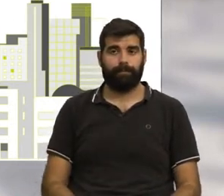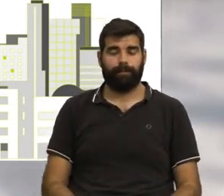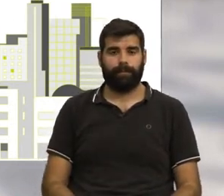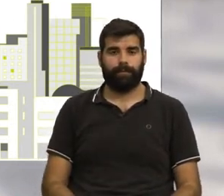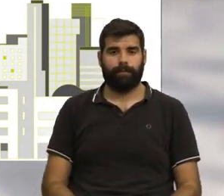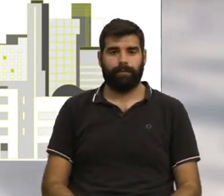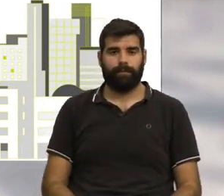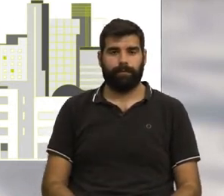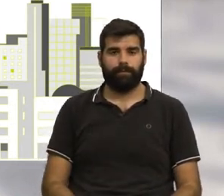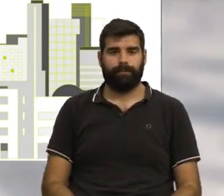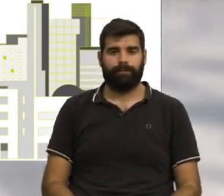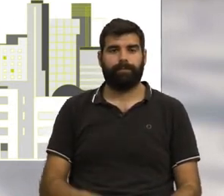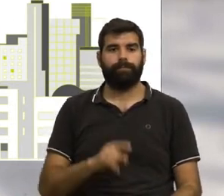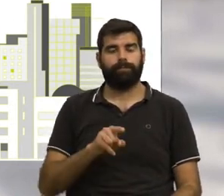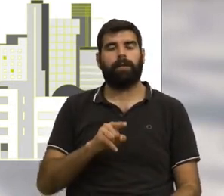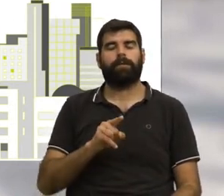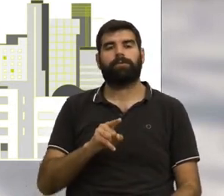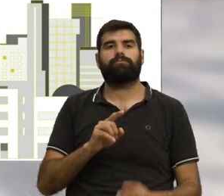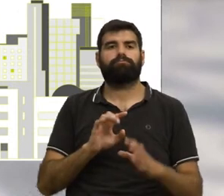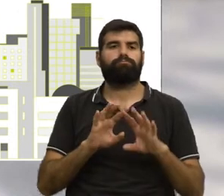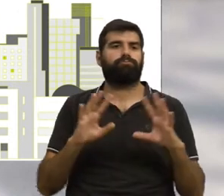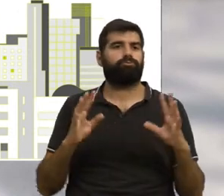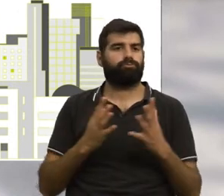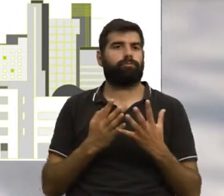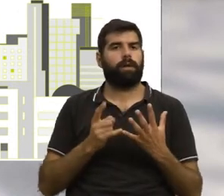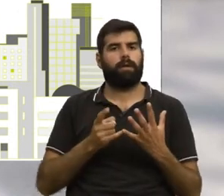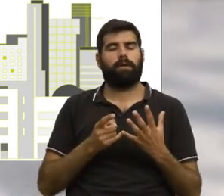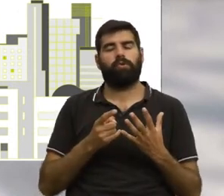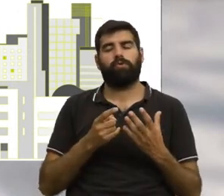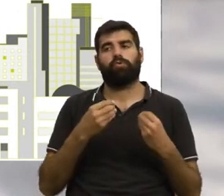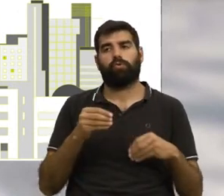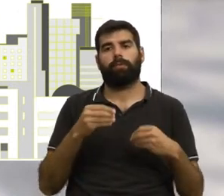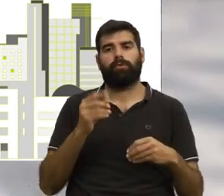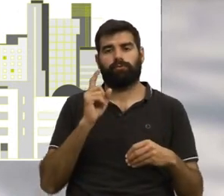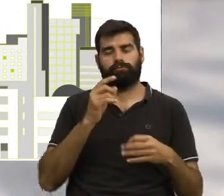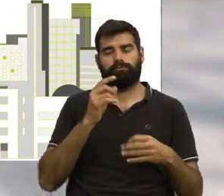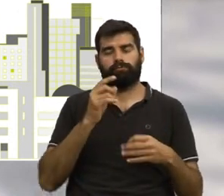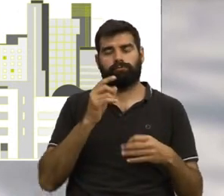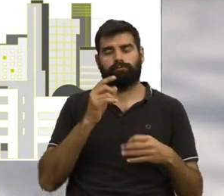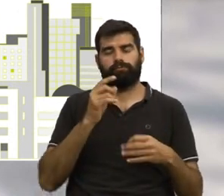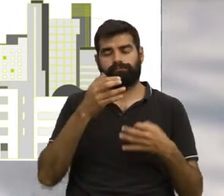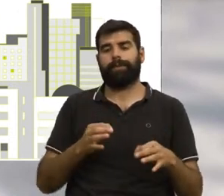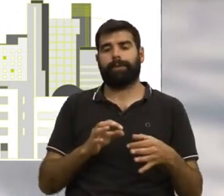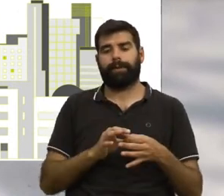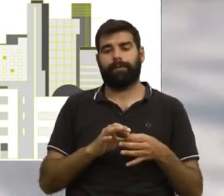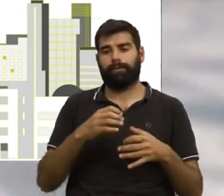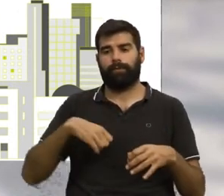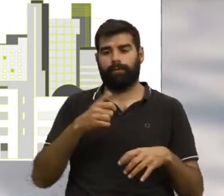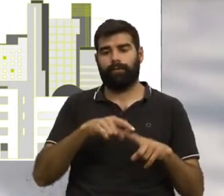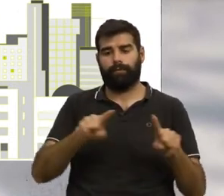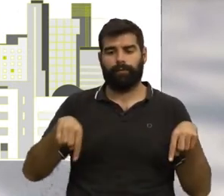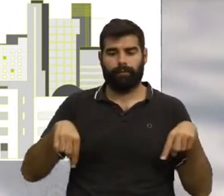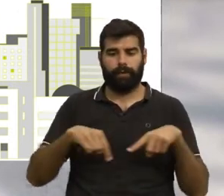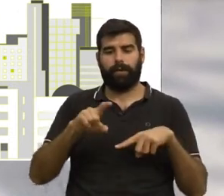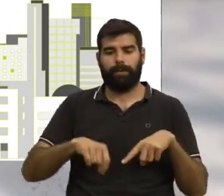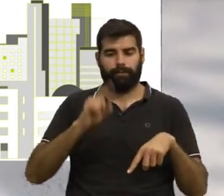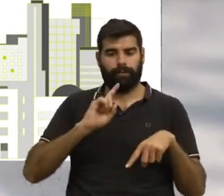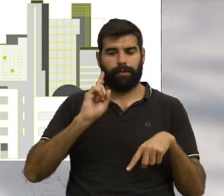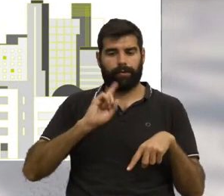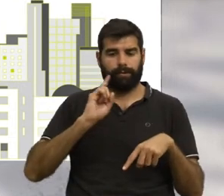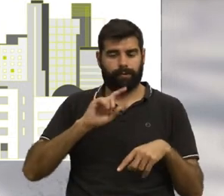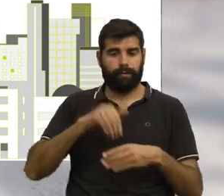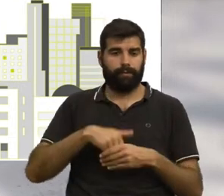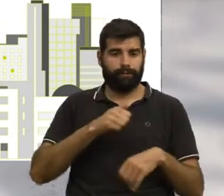São estas as linhas gerais dos principais documentos oficiais que vestem os espaços verdes e a sua importância